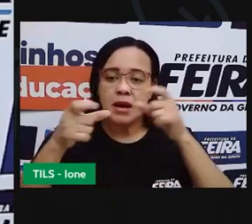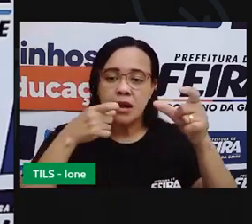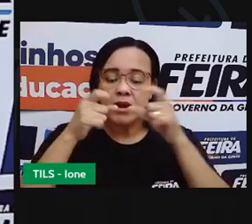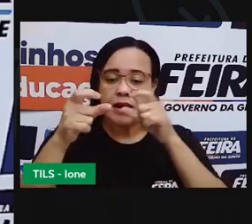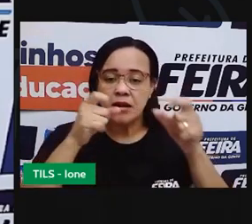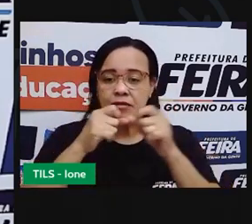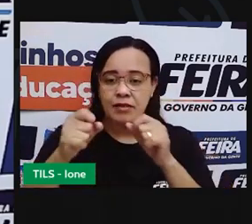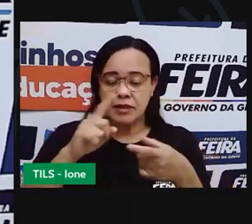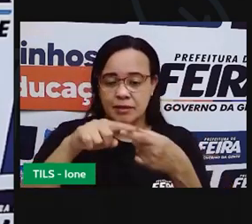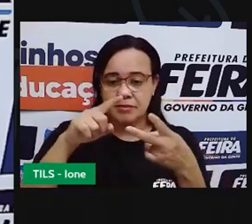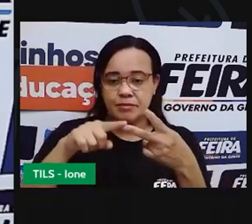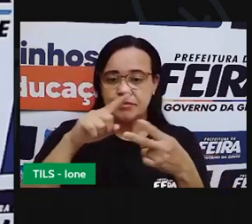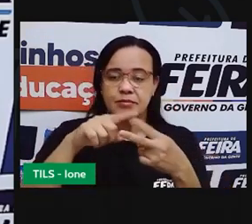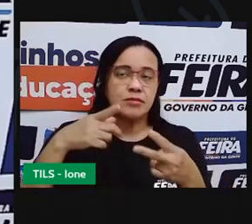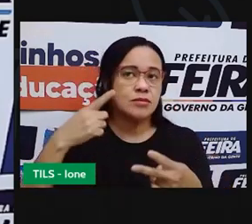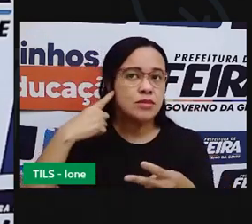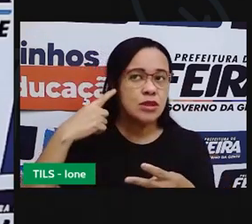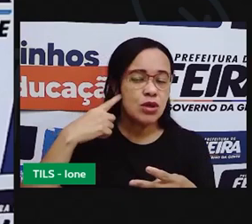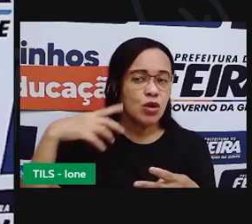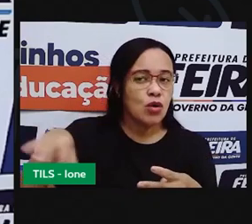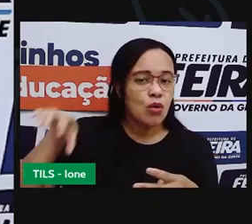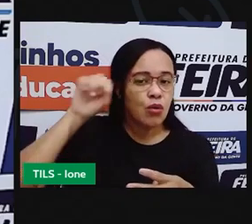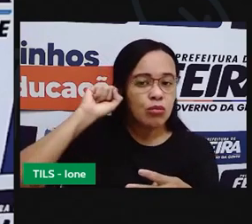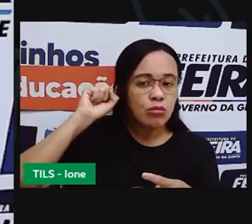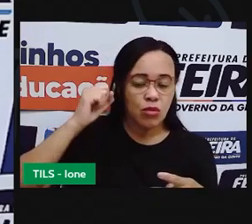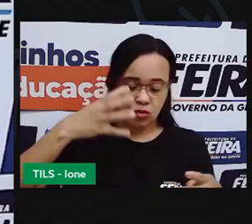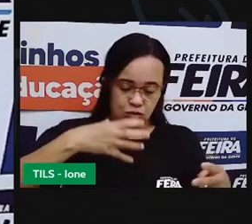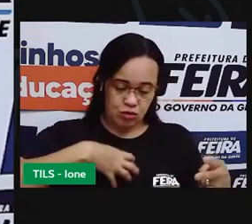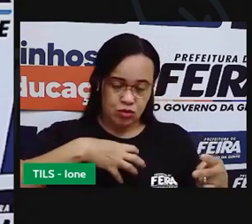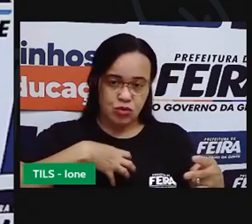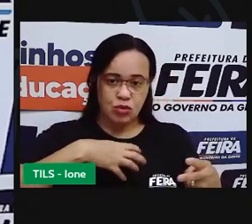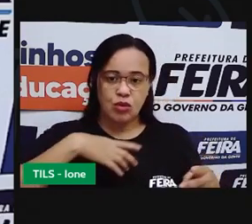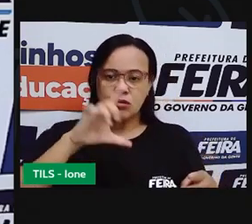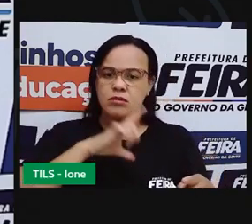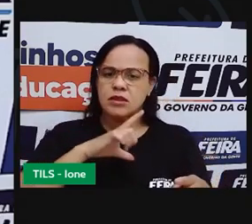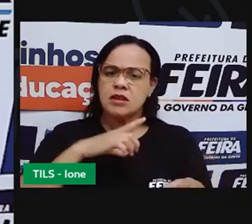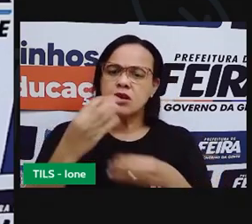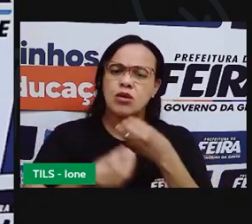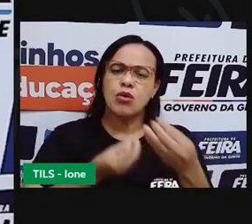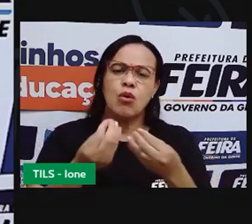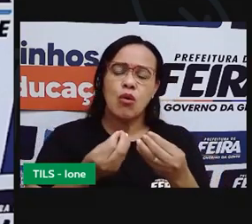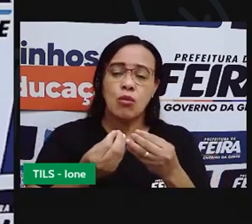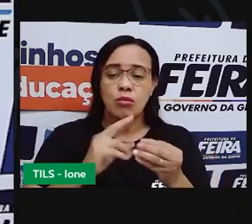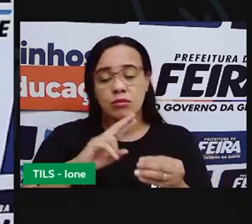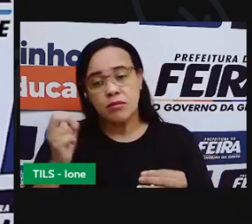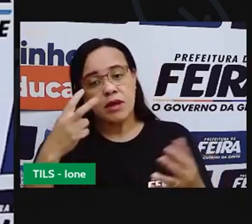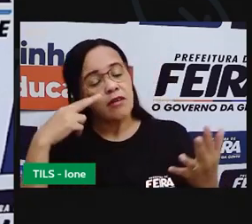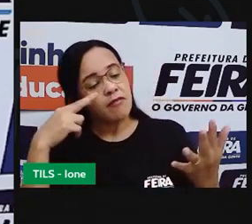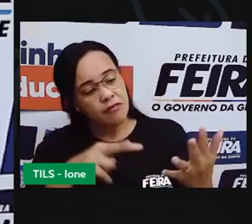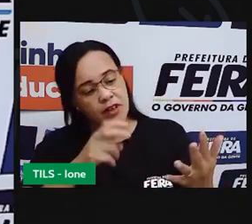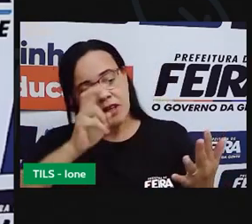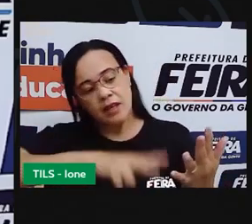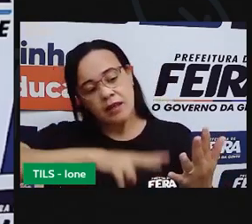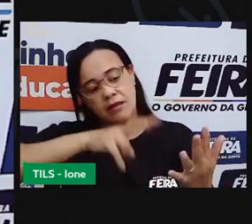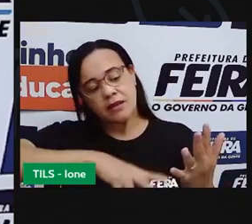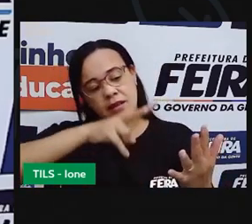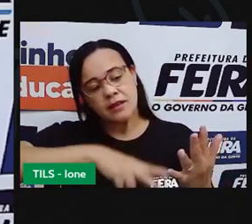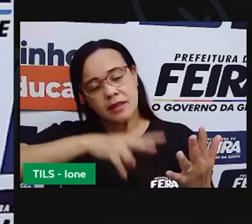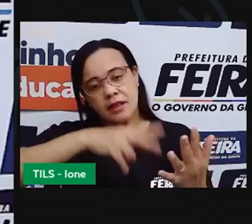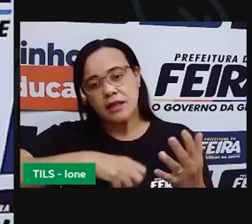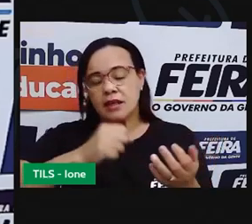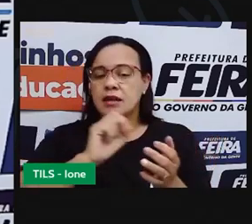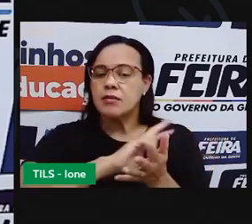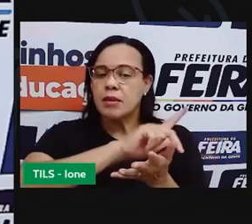palavras em sírias. E vai apreciar a leitura de algumas